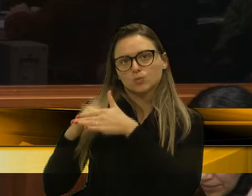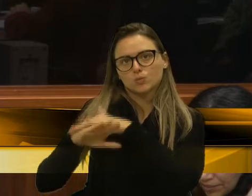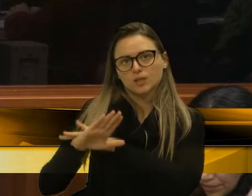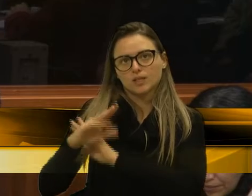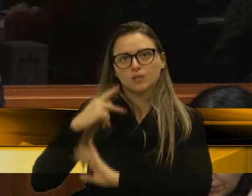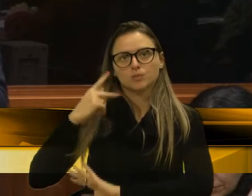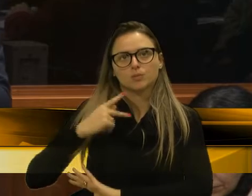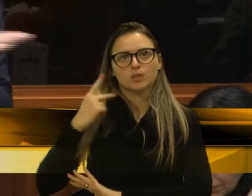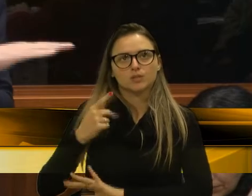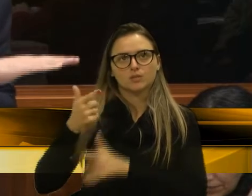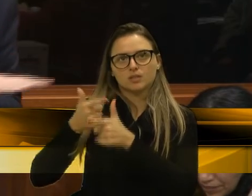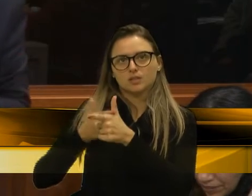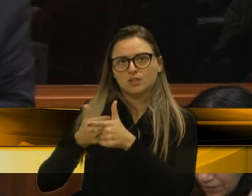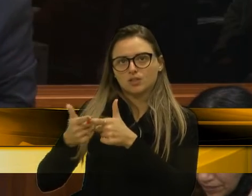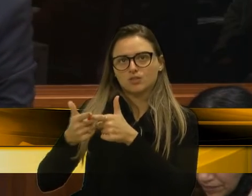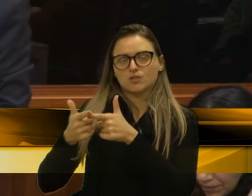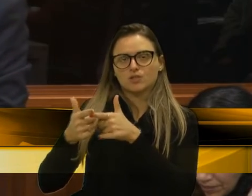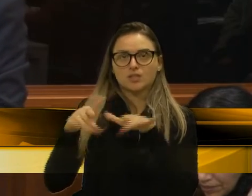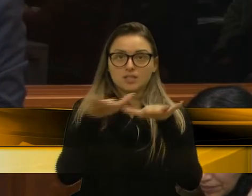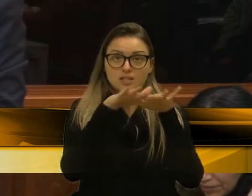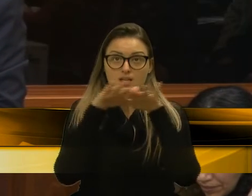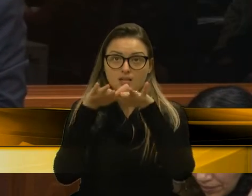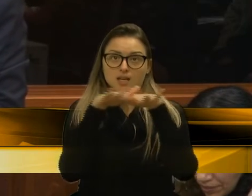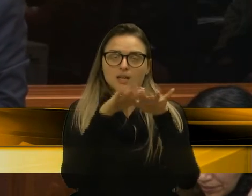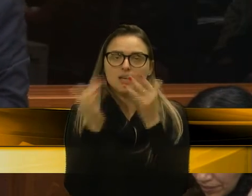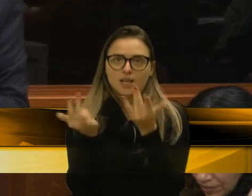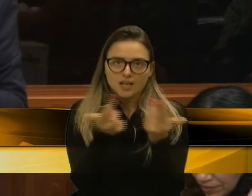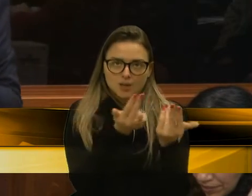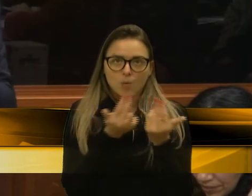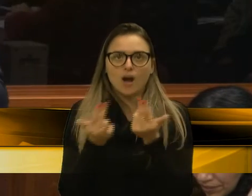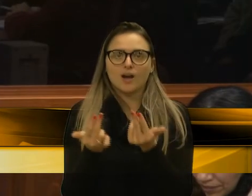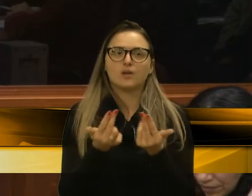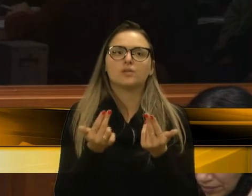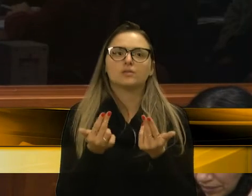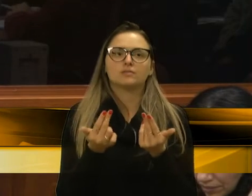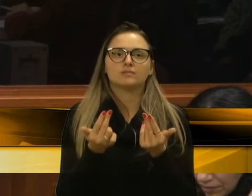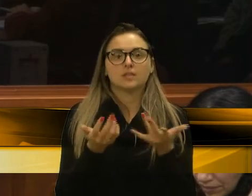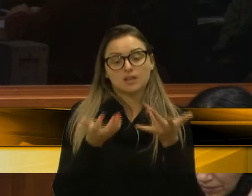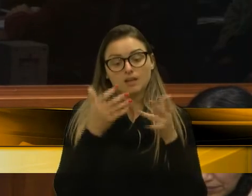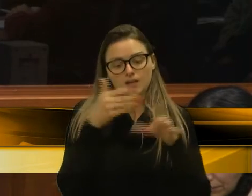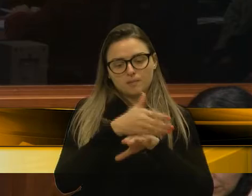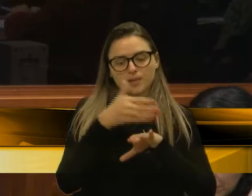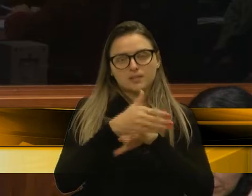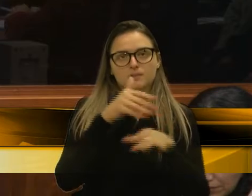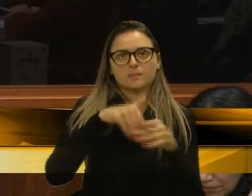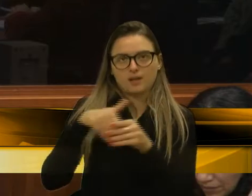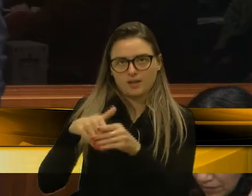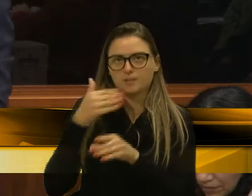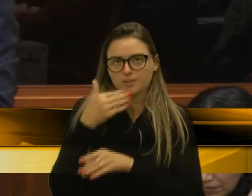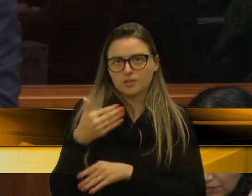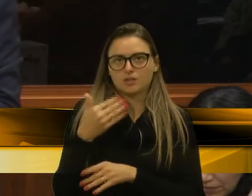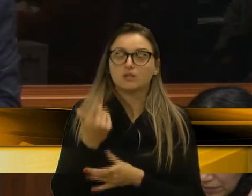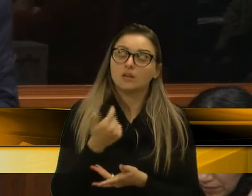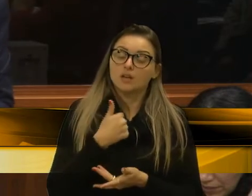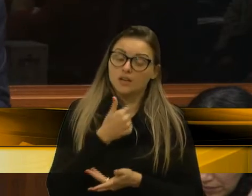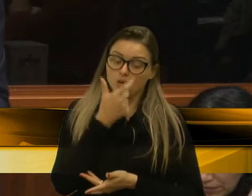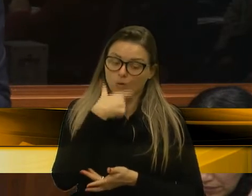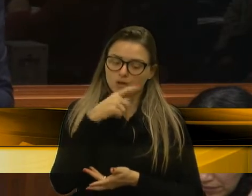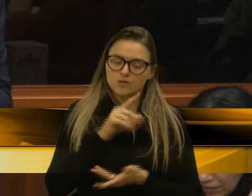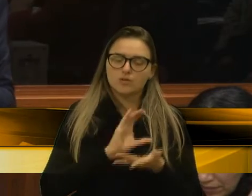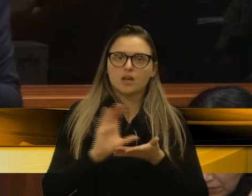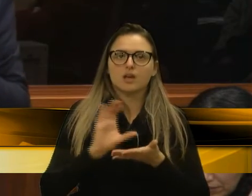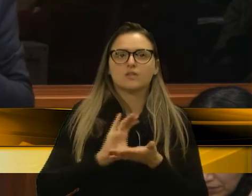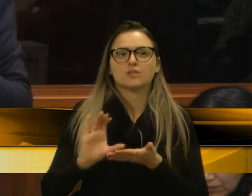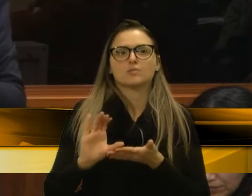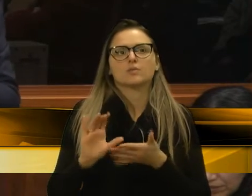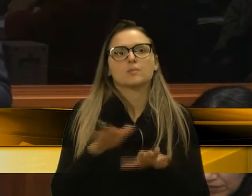distribuísse igualmente entre os candidatos, que postulam as vagas, aí eu veria como um investimento, para